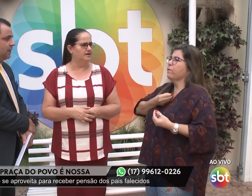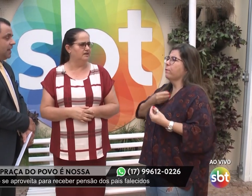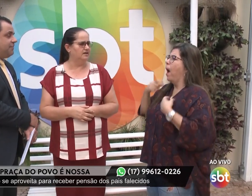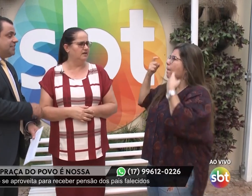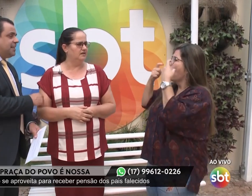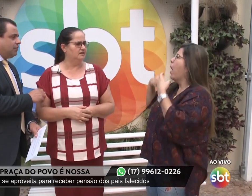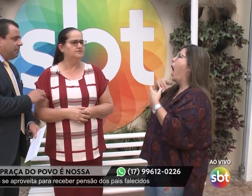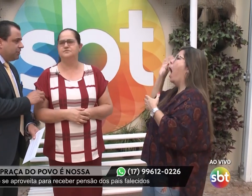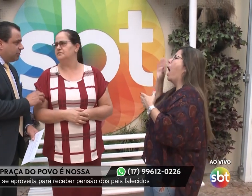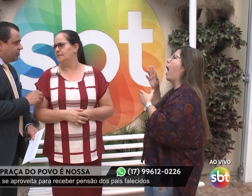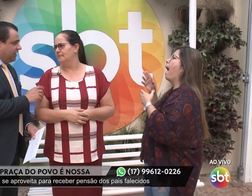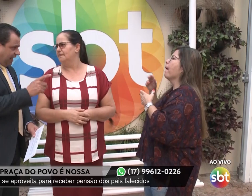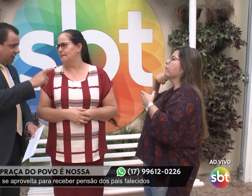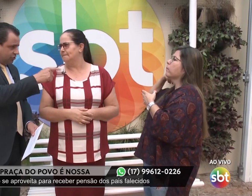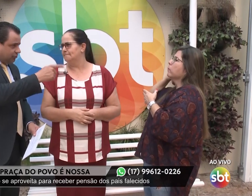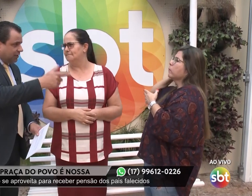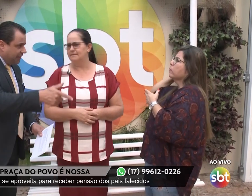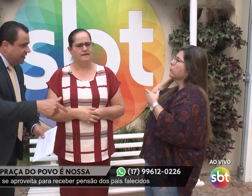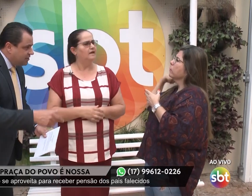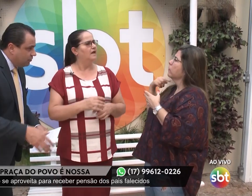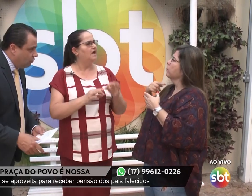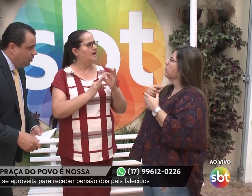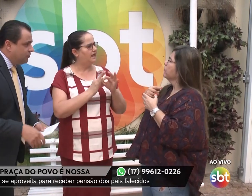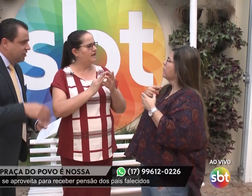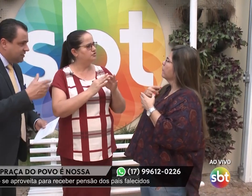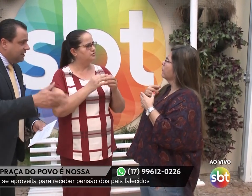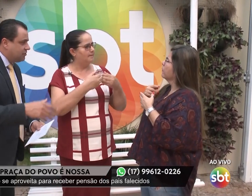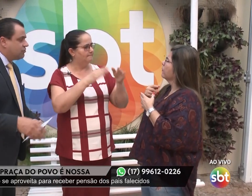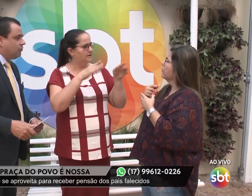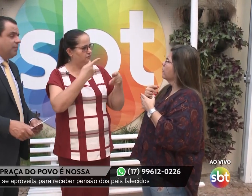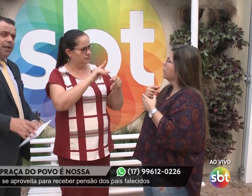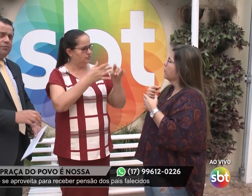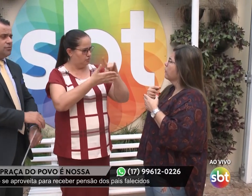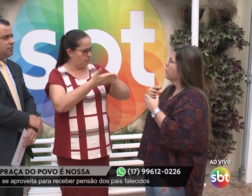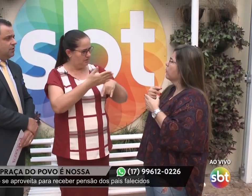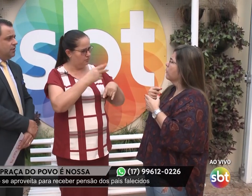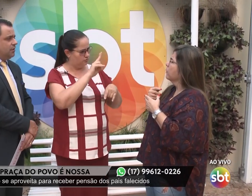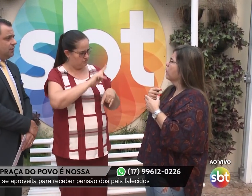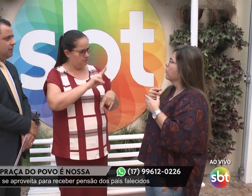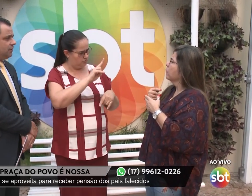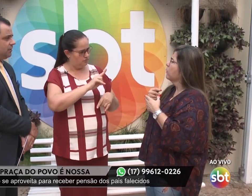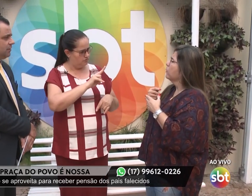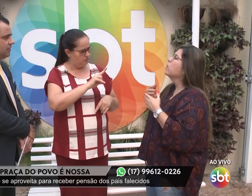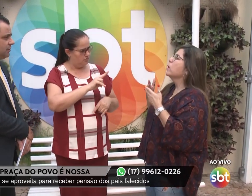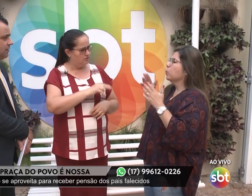tenho mãe. E fizeram abertura de crédito também, em seu nome, utilizando seus documentos?